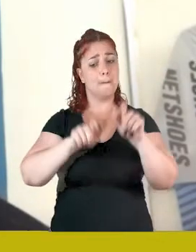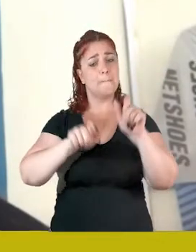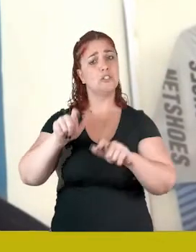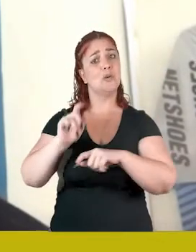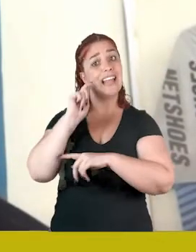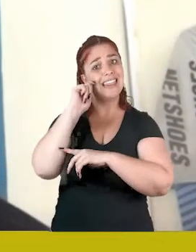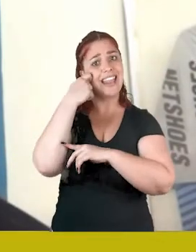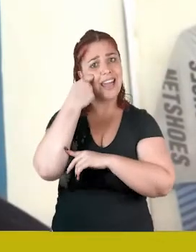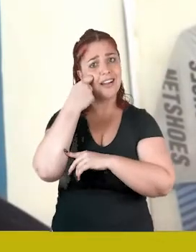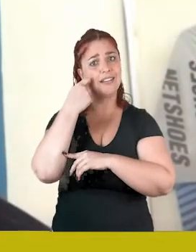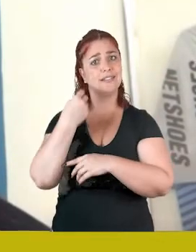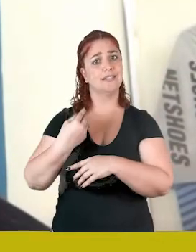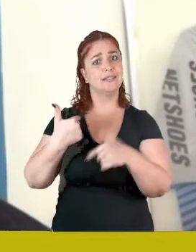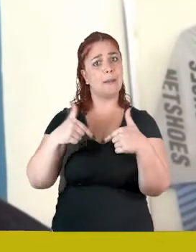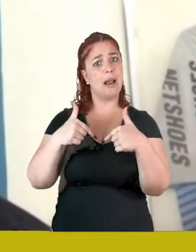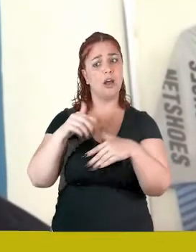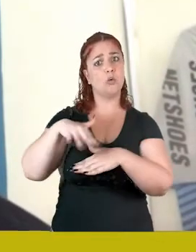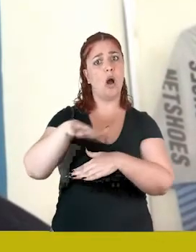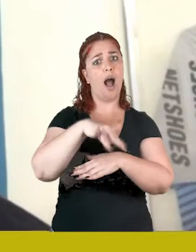ainda, né.